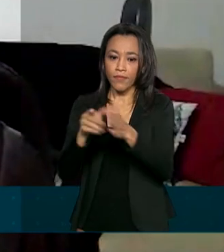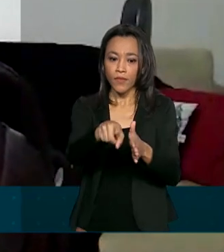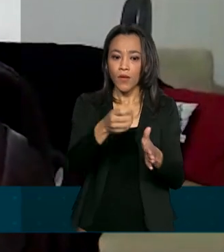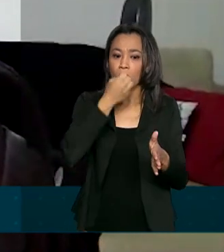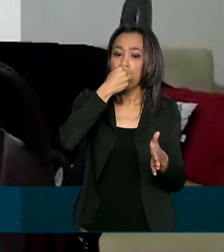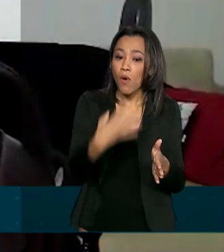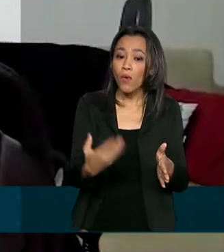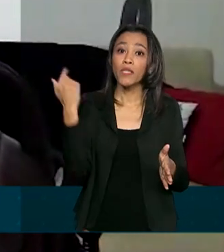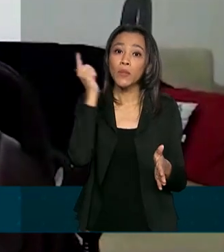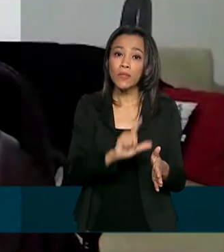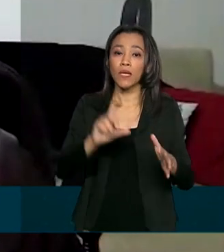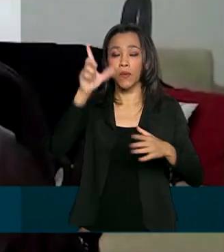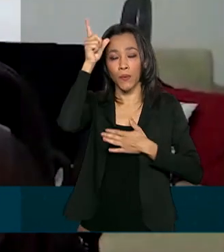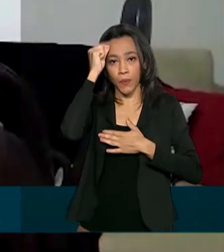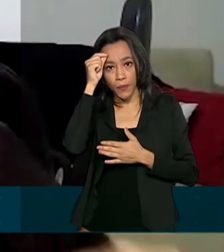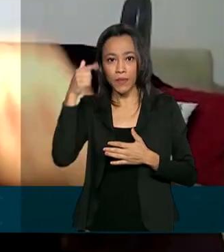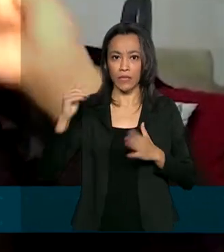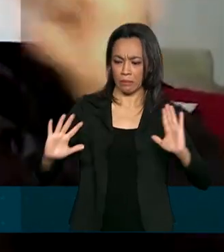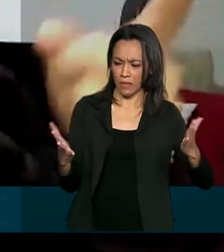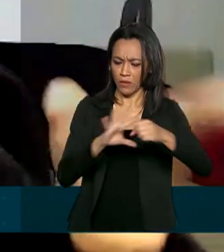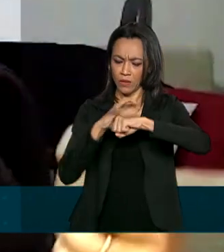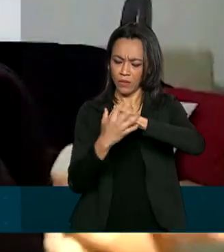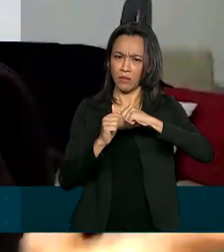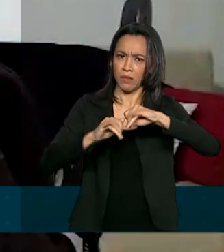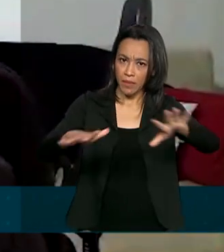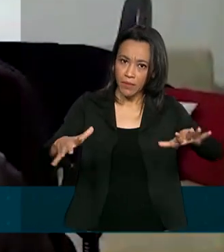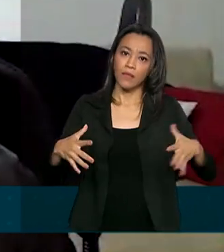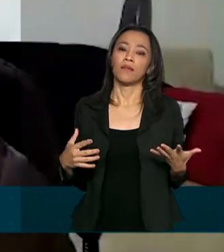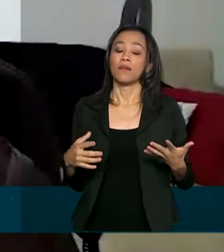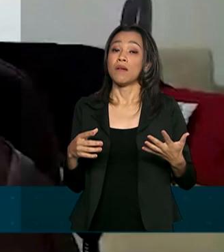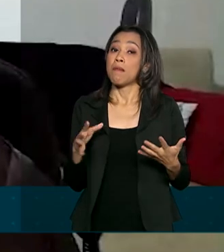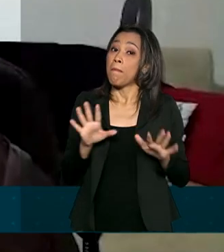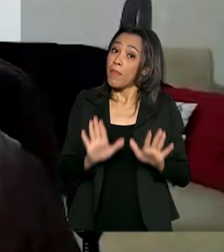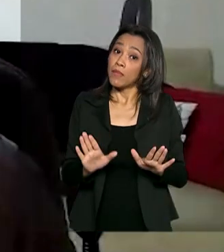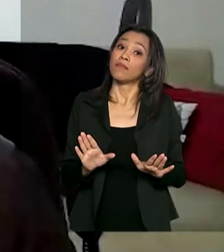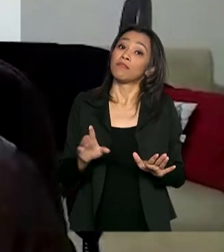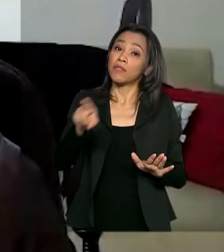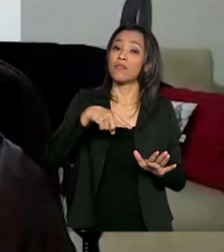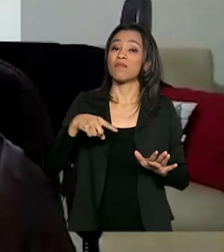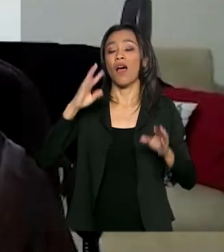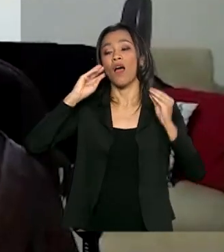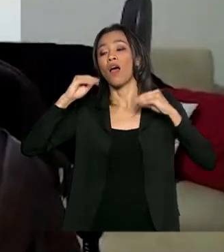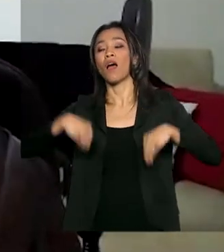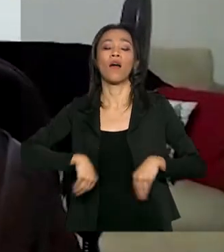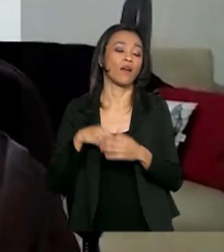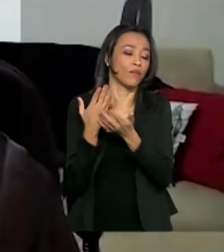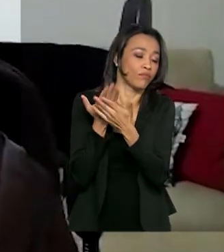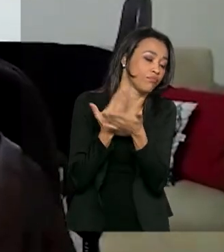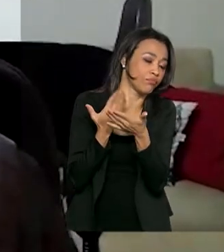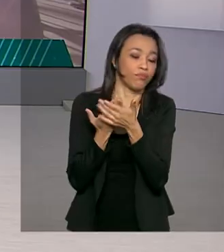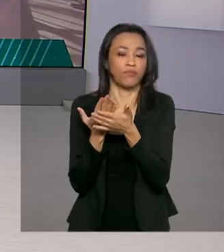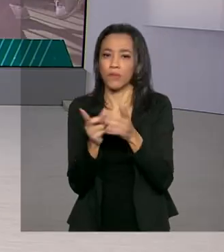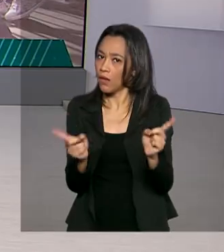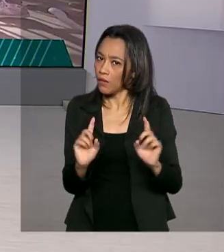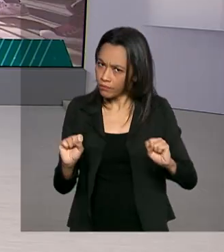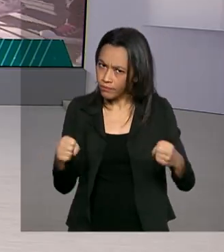fôlego nessa época de pandemia. Mas não é por isso que você vai relaxar em relação aos seus estudos.